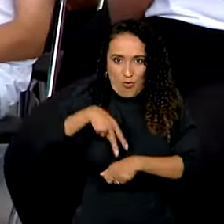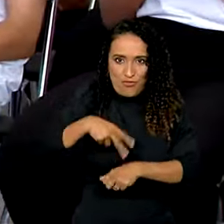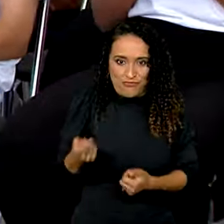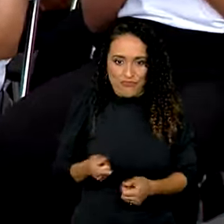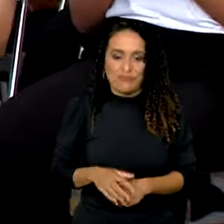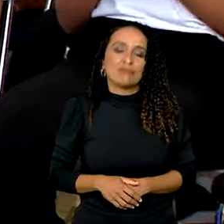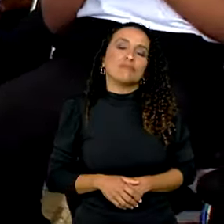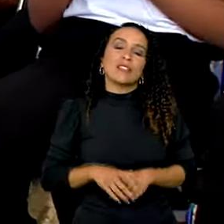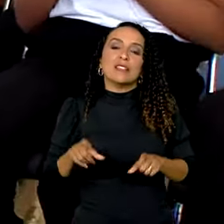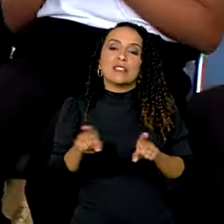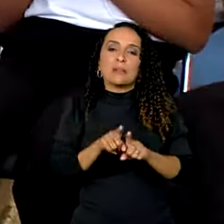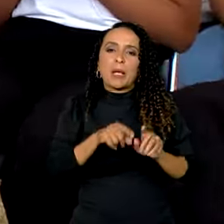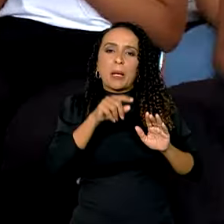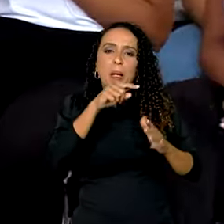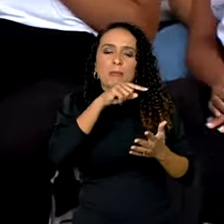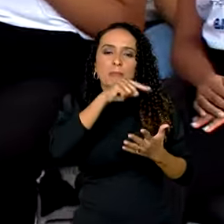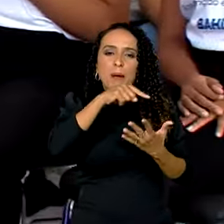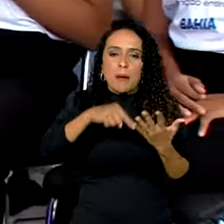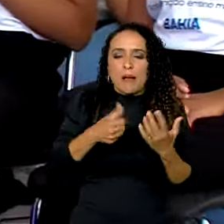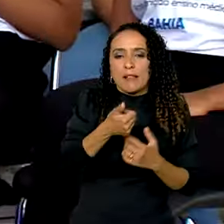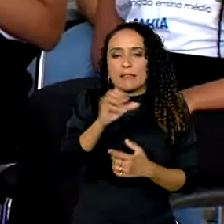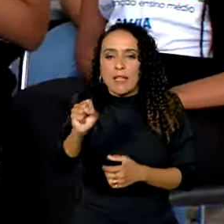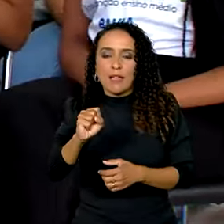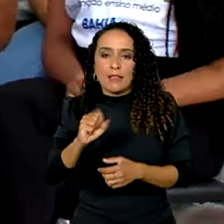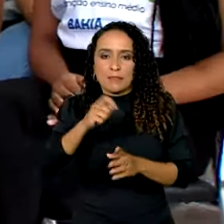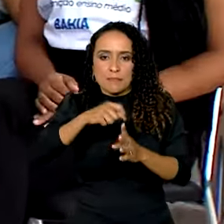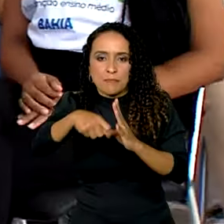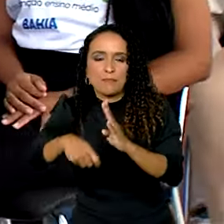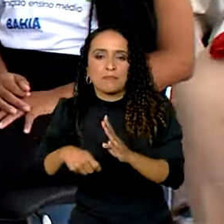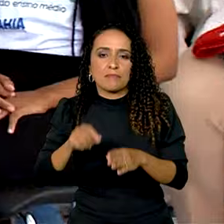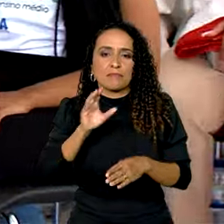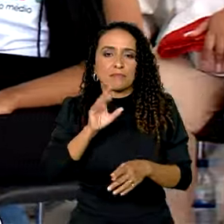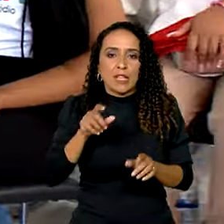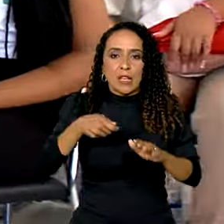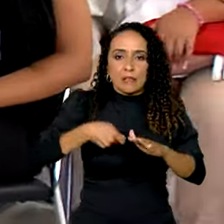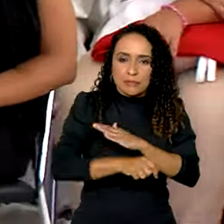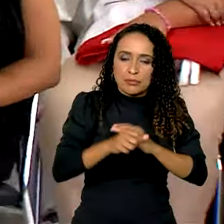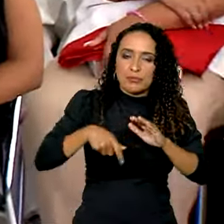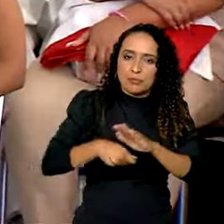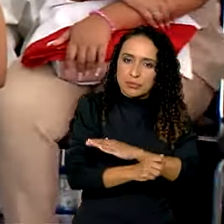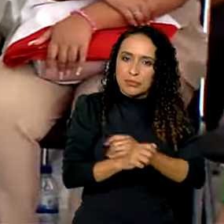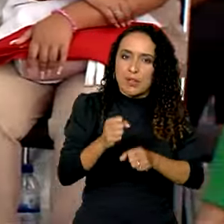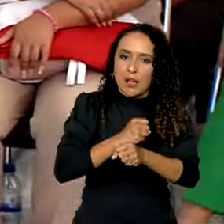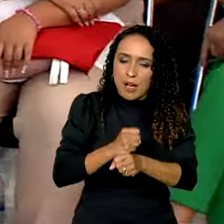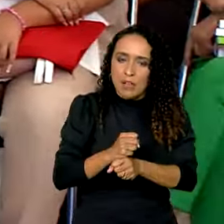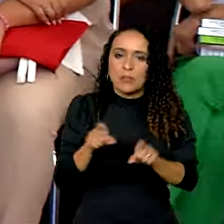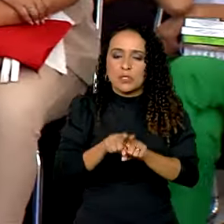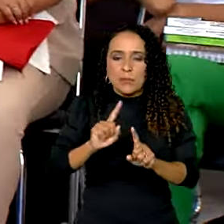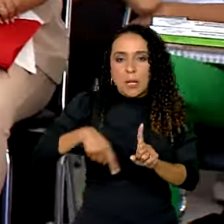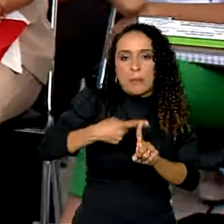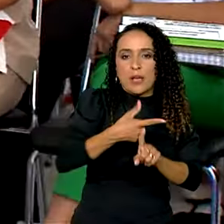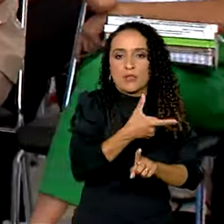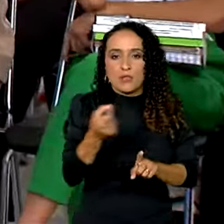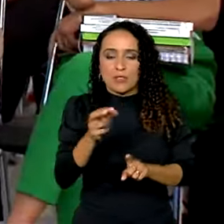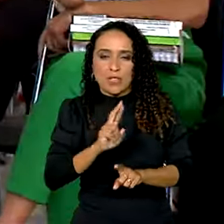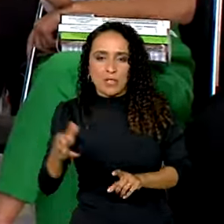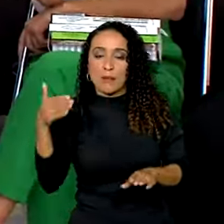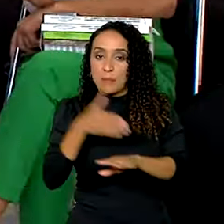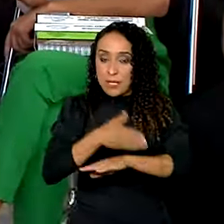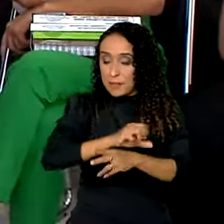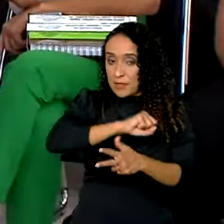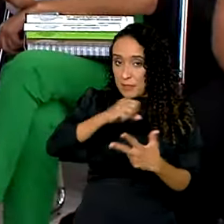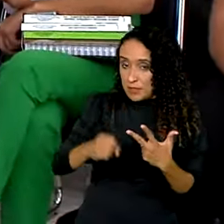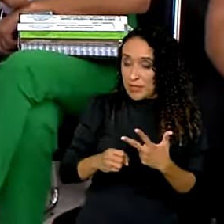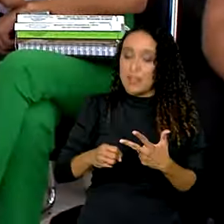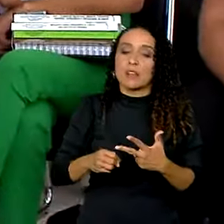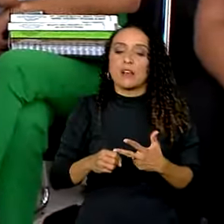Levando em conta as 10 parcelas de incentivo, os depósitos anuais e também um adicional de R$ 200,00 pela participação